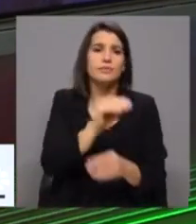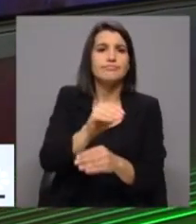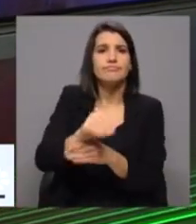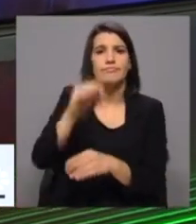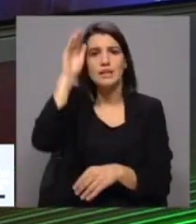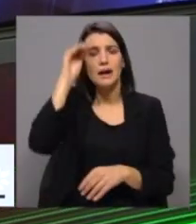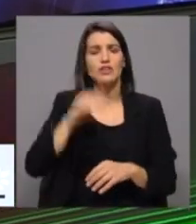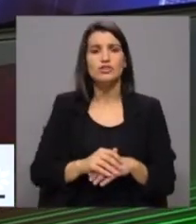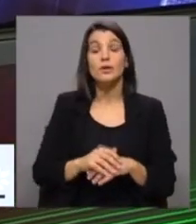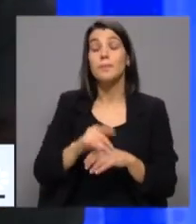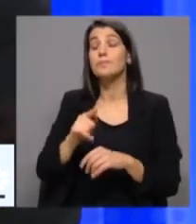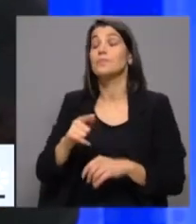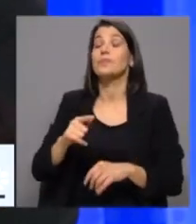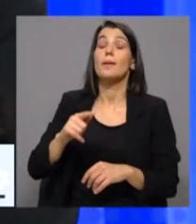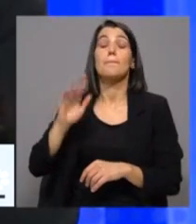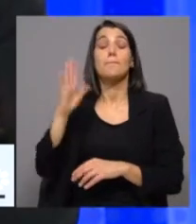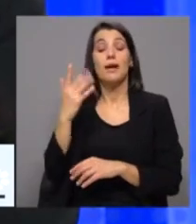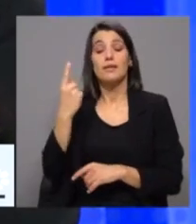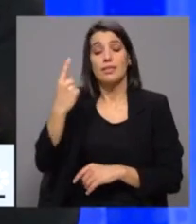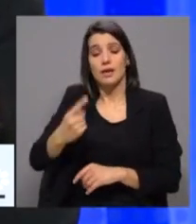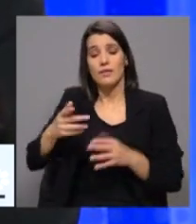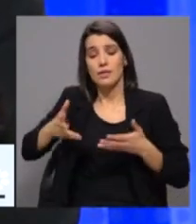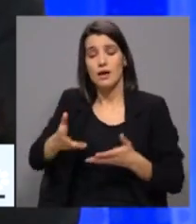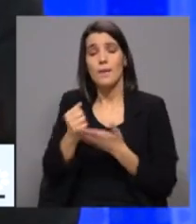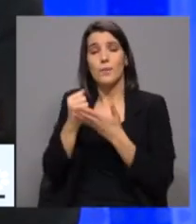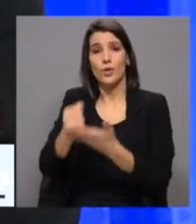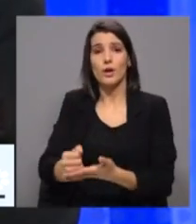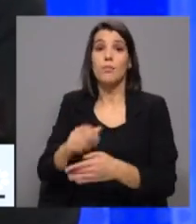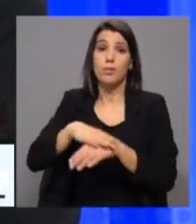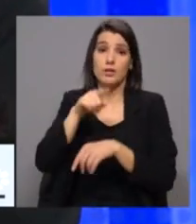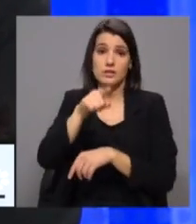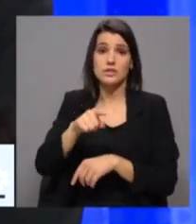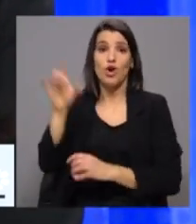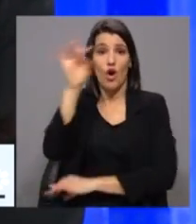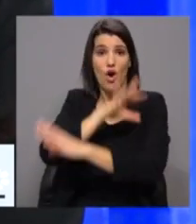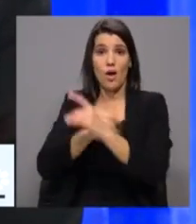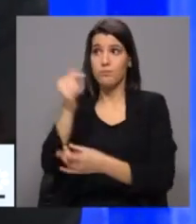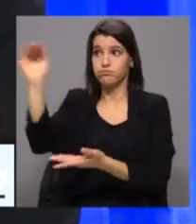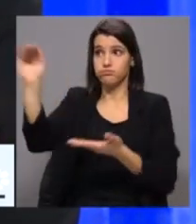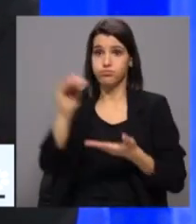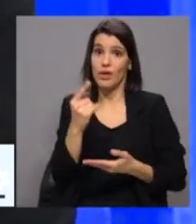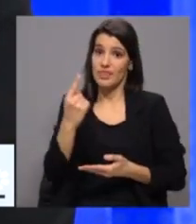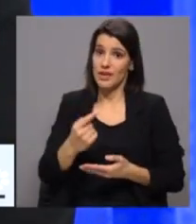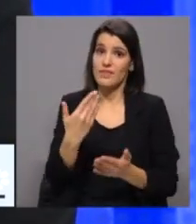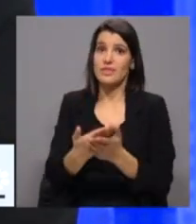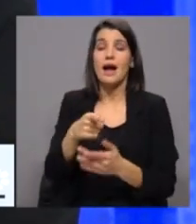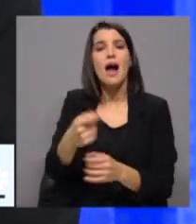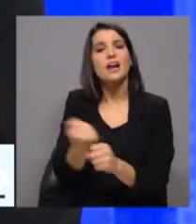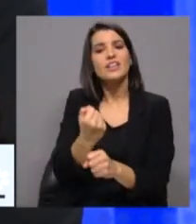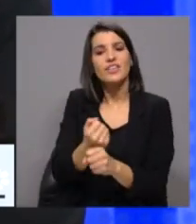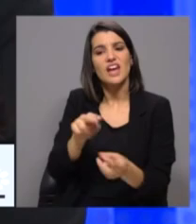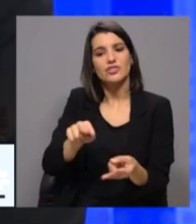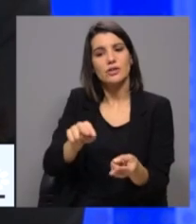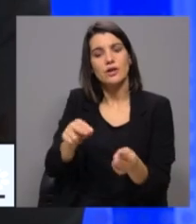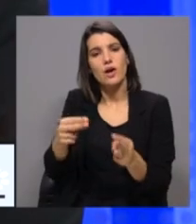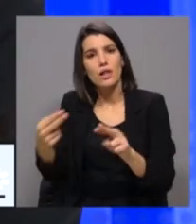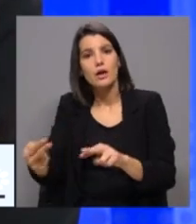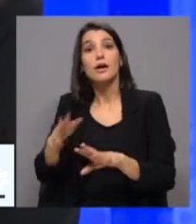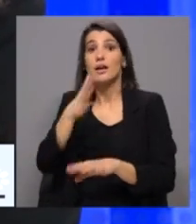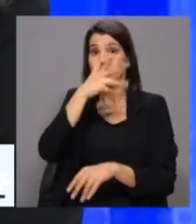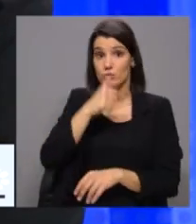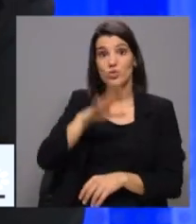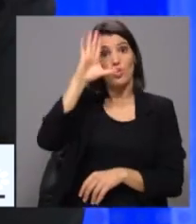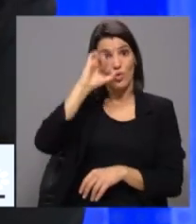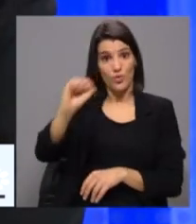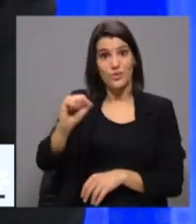deve incentivar, e é para isso também que o PRR deveria estar a servir, incentivar a reconversão destas atividades. Só que infelizmente o governo foi